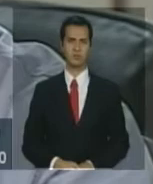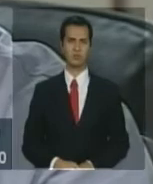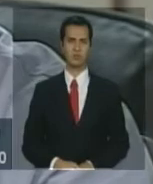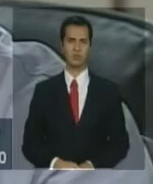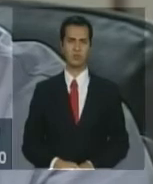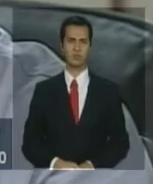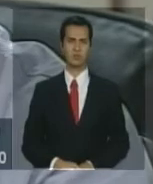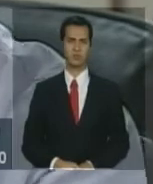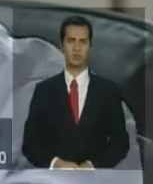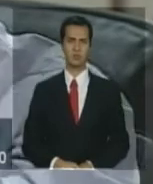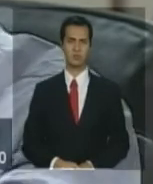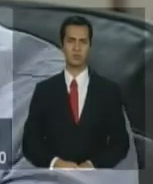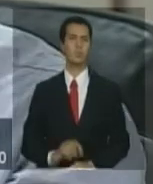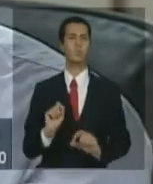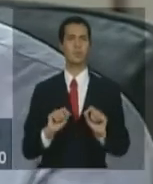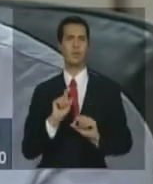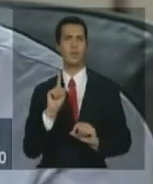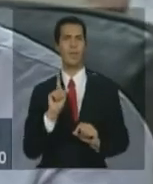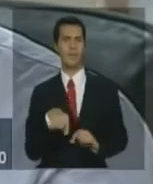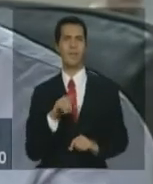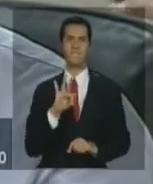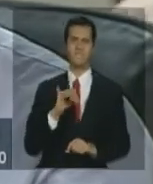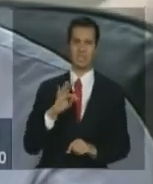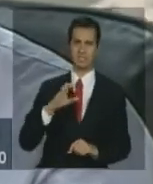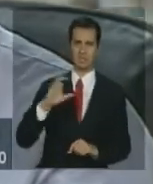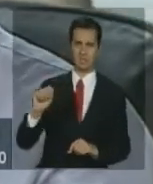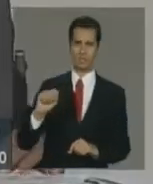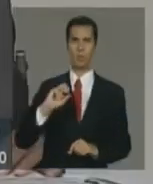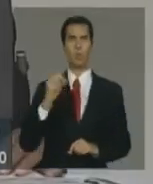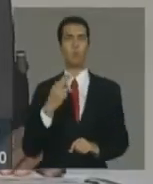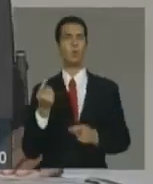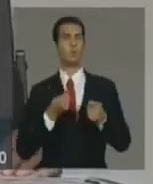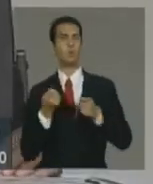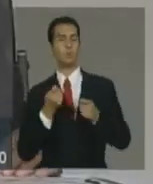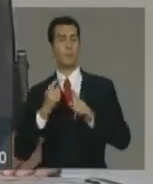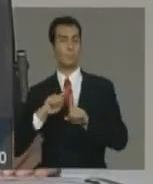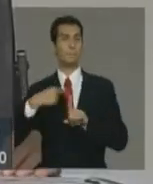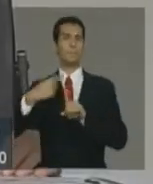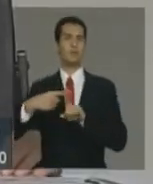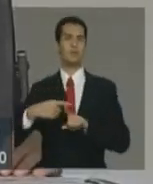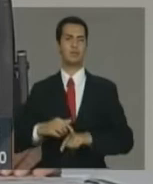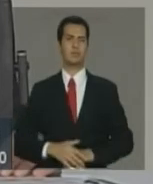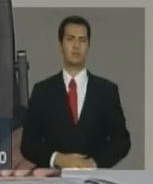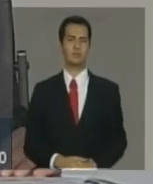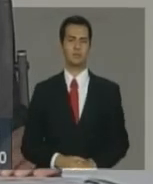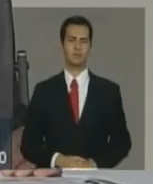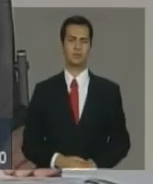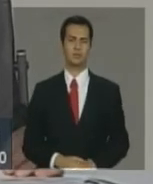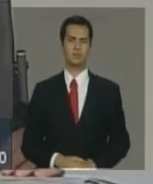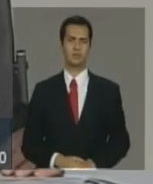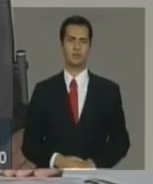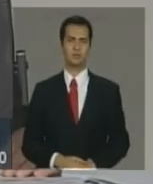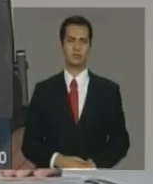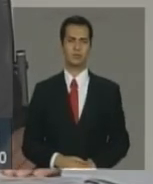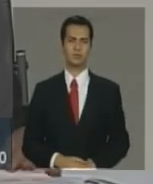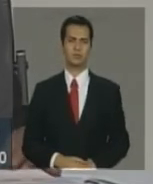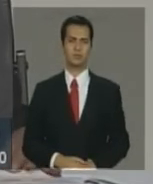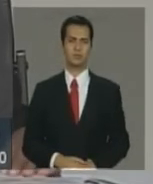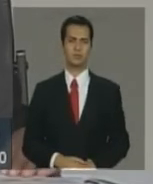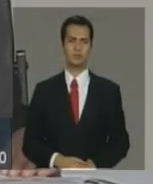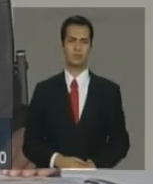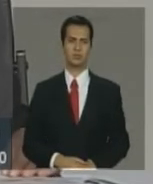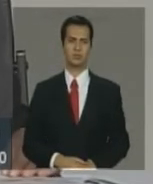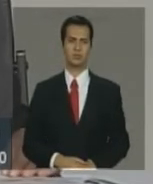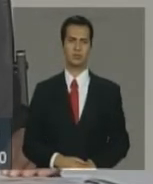um desembolso que teve a mais mesmo. Ou, pelo menos, é uma economia que teve a mais mesmo. Isso, exatamente. Sempre tem tanto isto quanto as